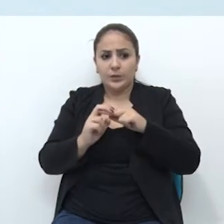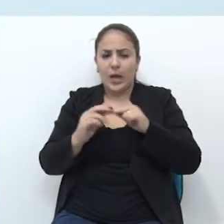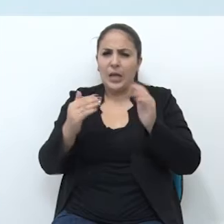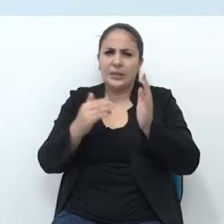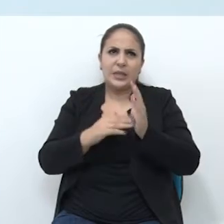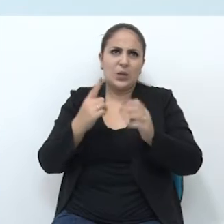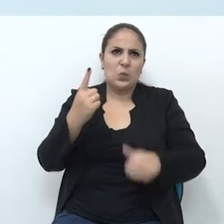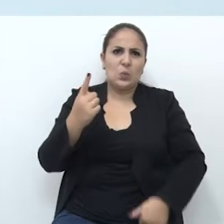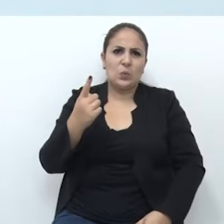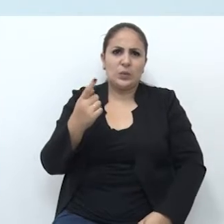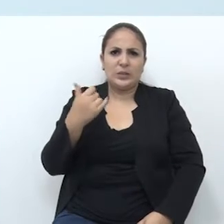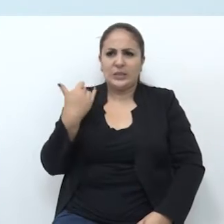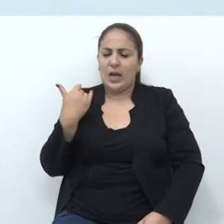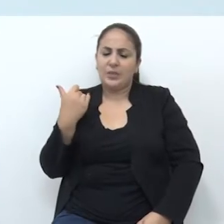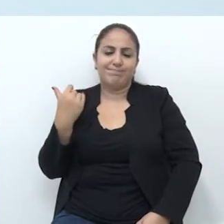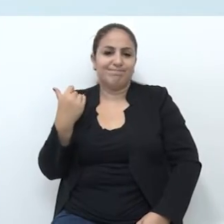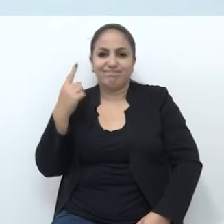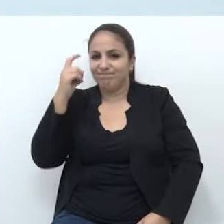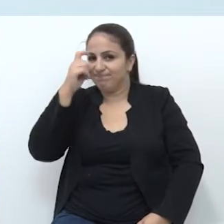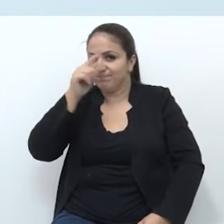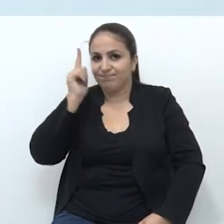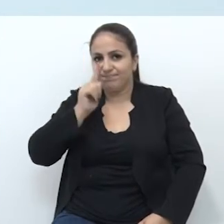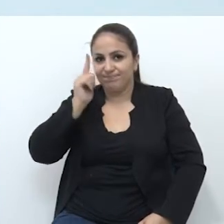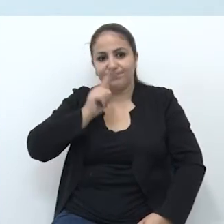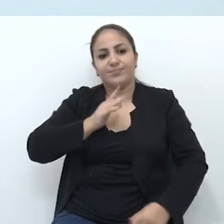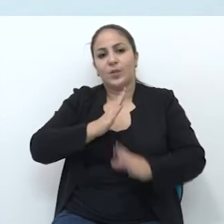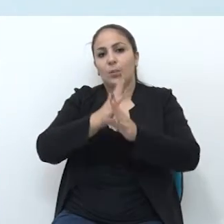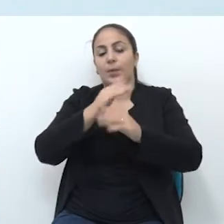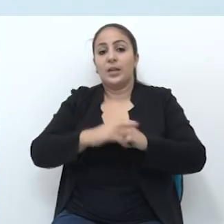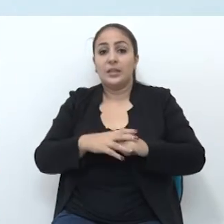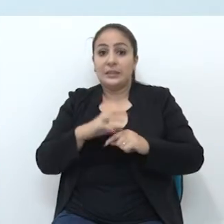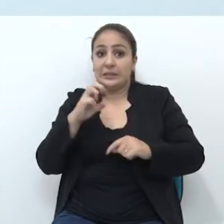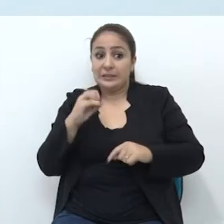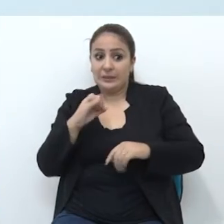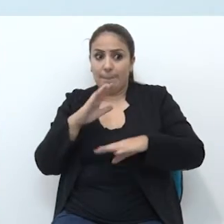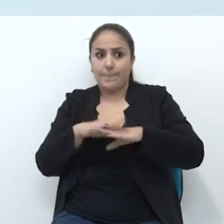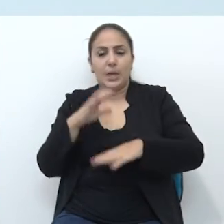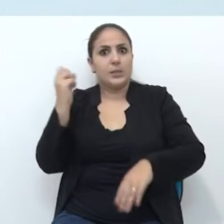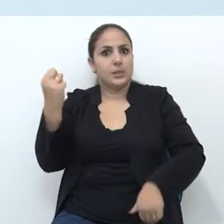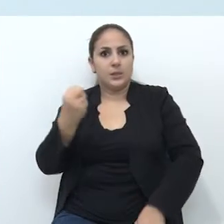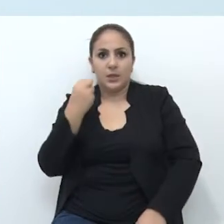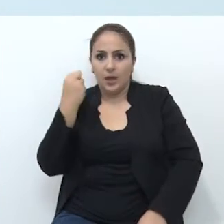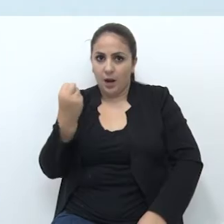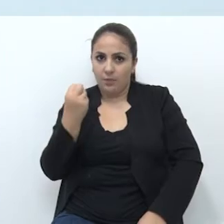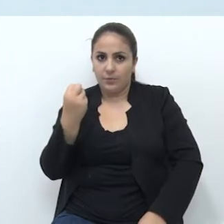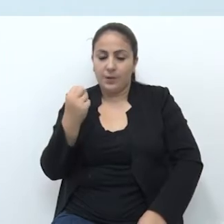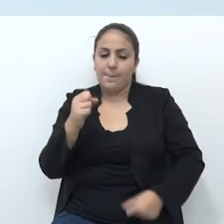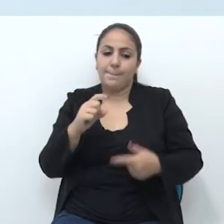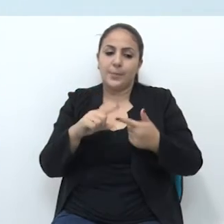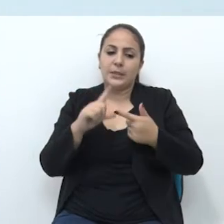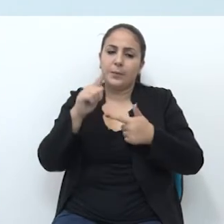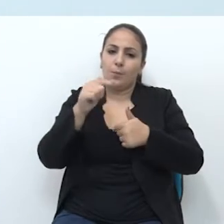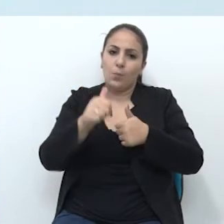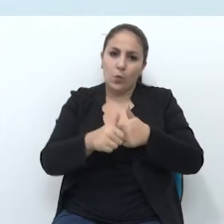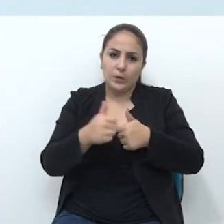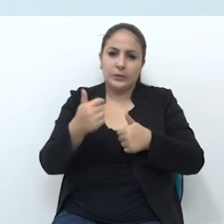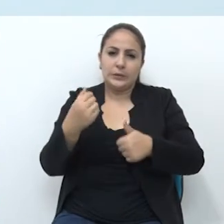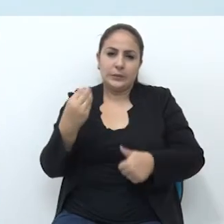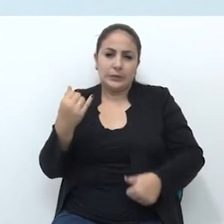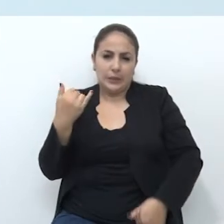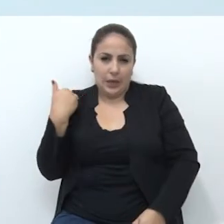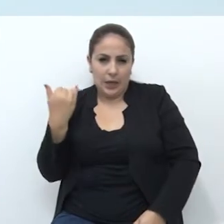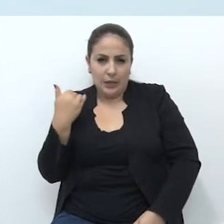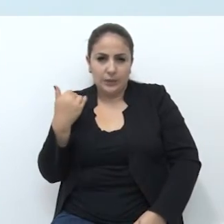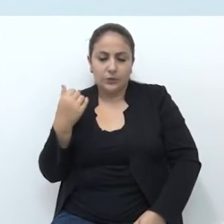até um ano é difícil ter um diagnóstico, a não ser que seja um quadro mais severo mesmo. Mas após um ano, os